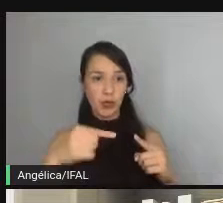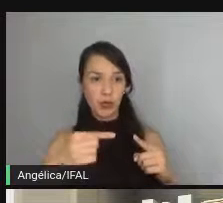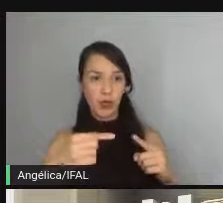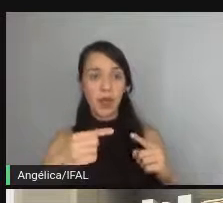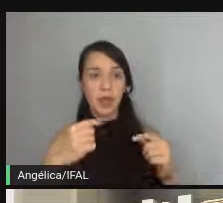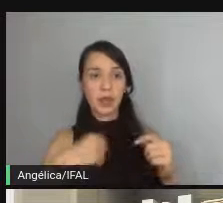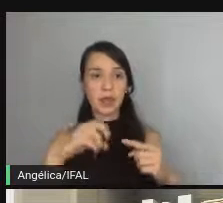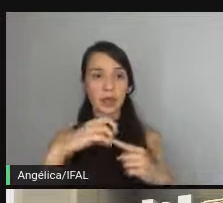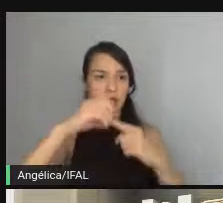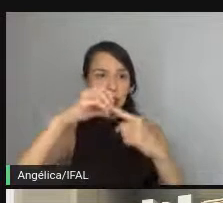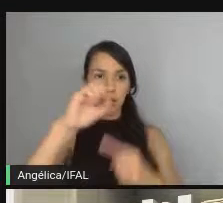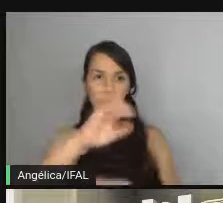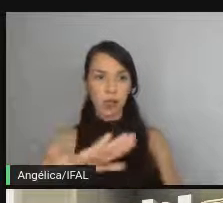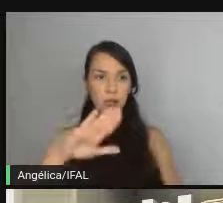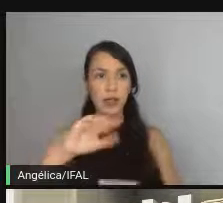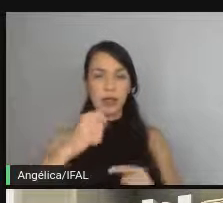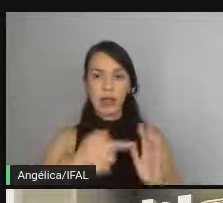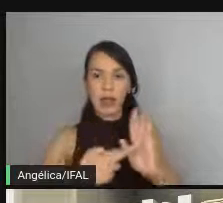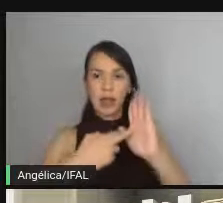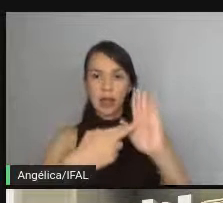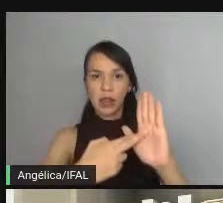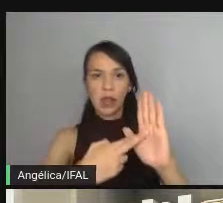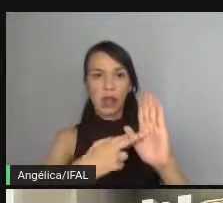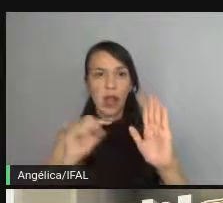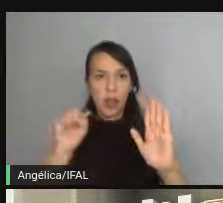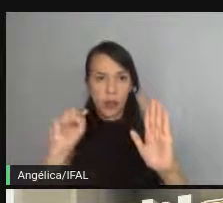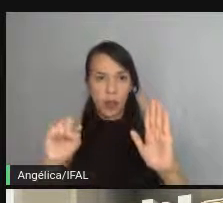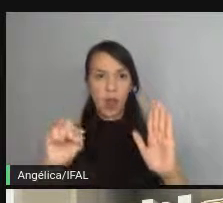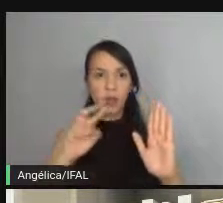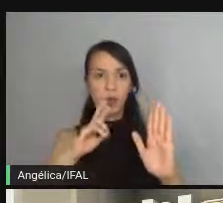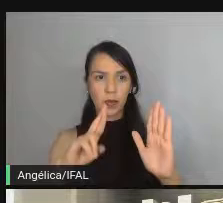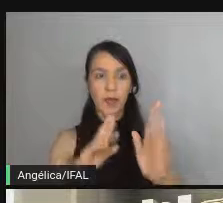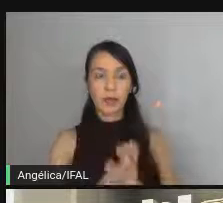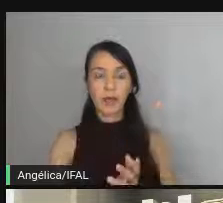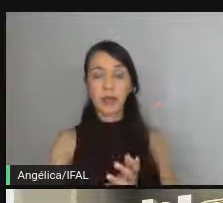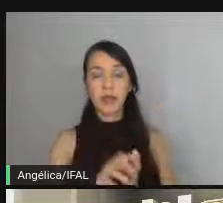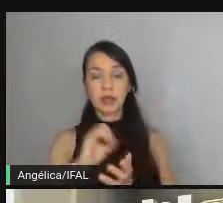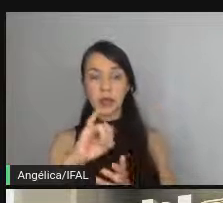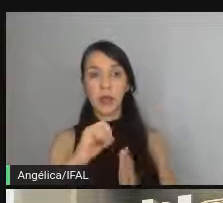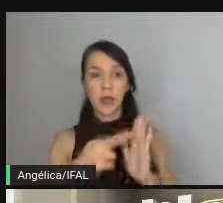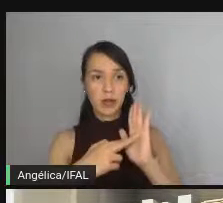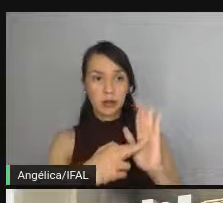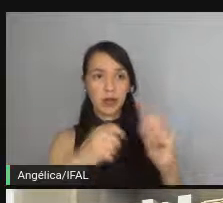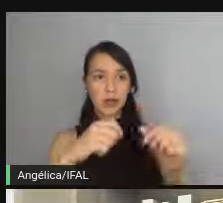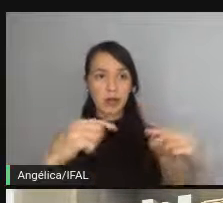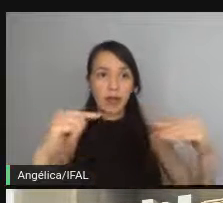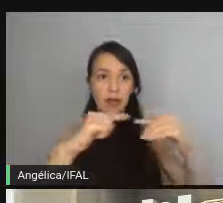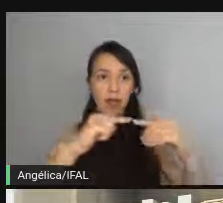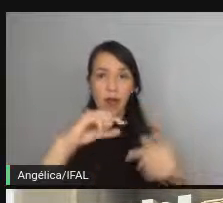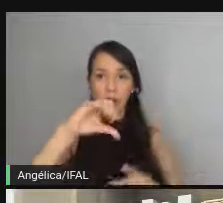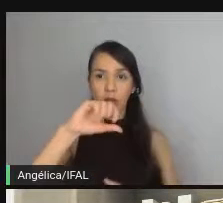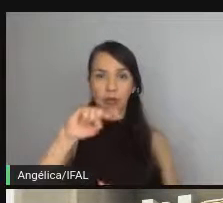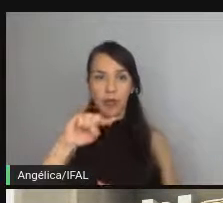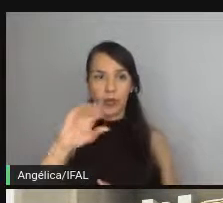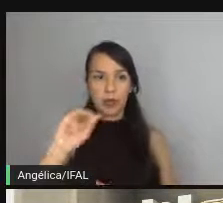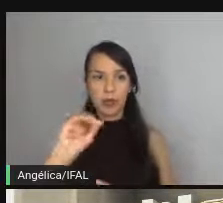tem que ser universal então tem que retornar um decimal com ponto então o resultado tem que ser o mesmo exato 9.0